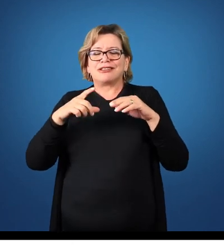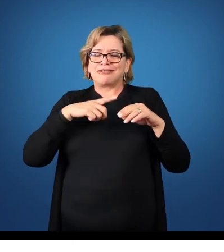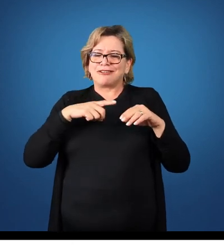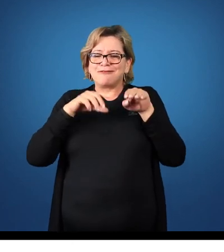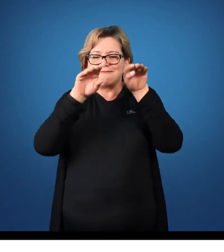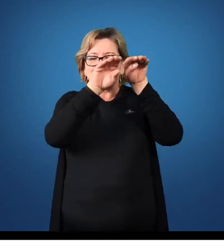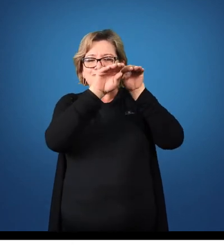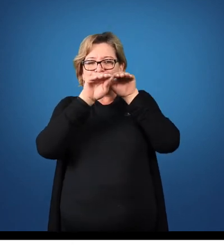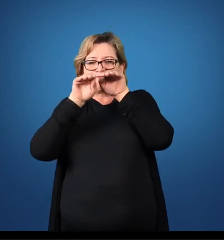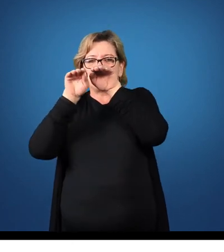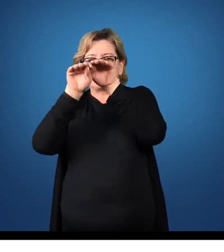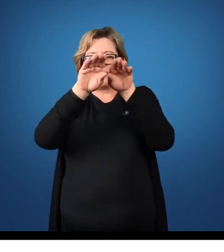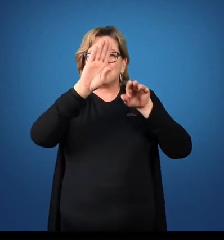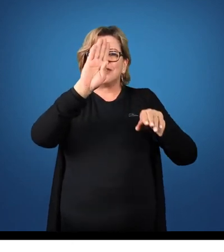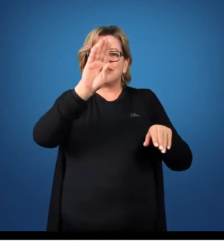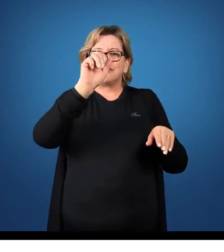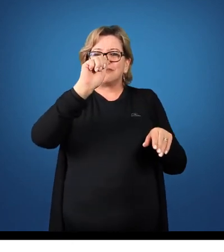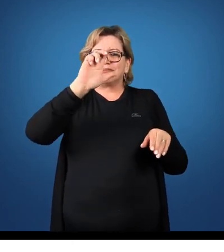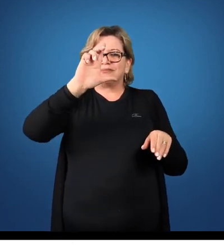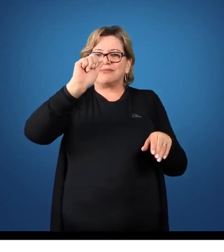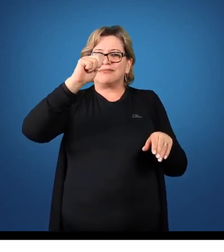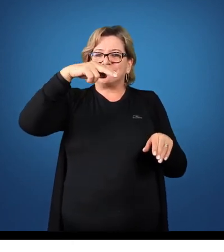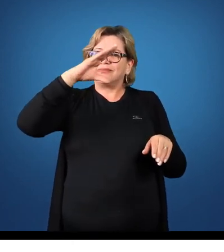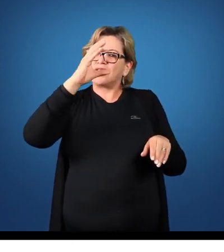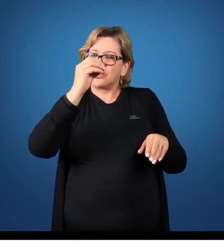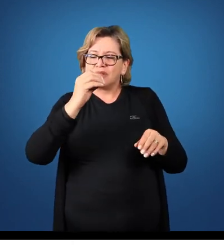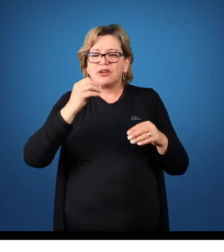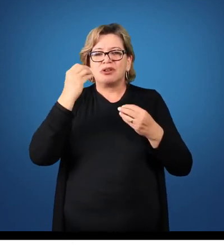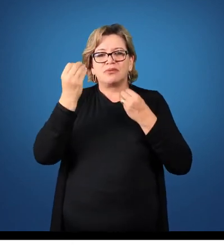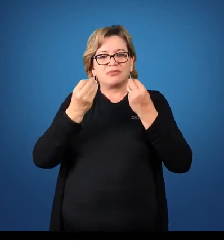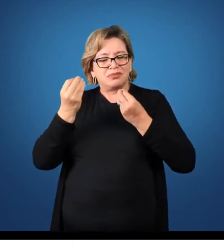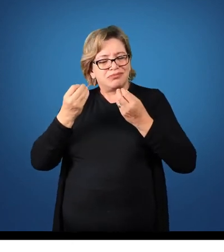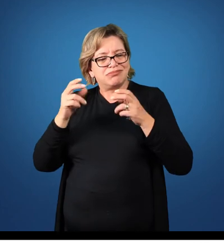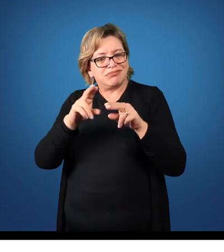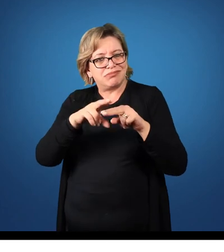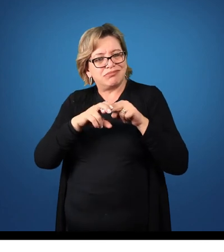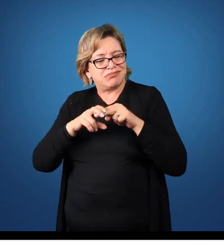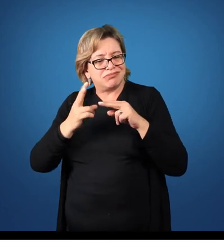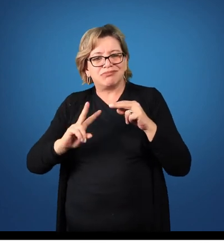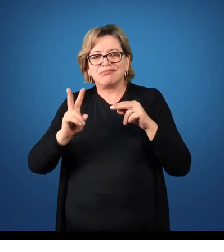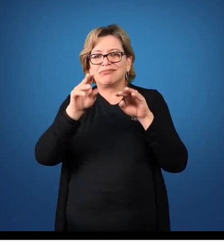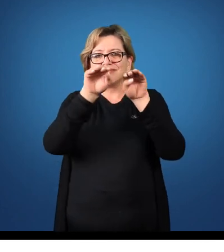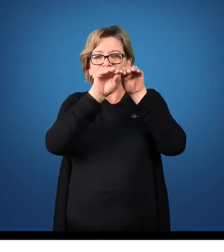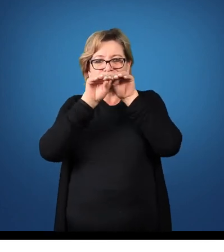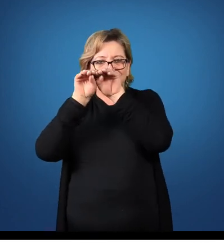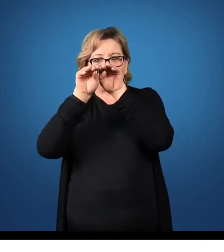patrimonial. Ativo e passivo deverão ter o mesmo valor.